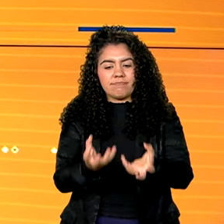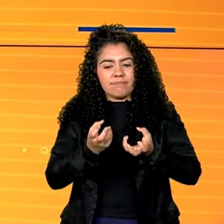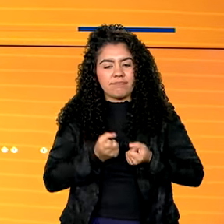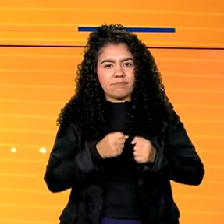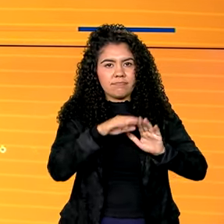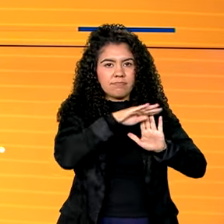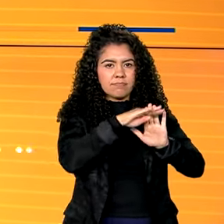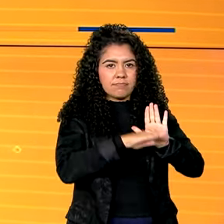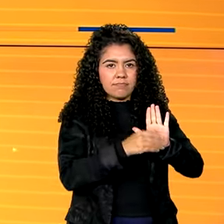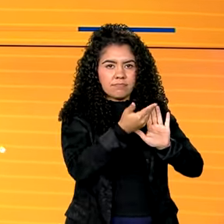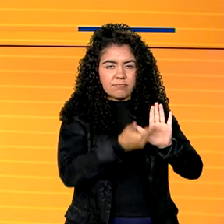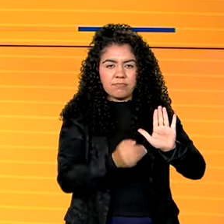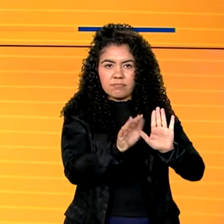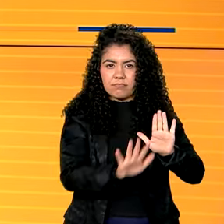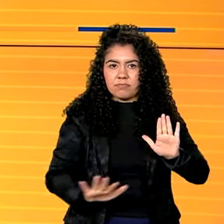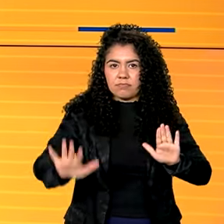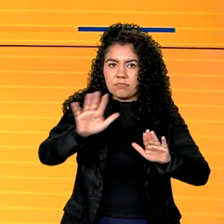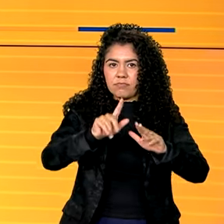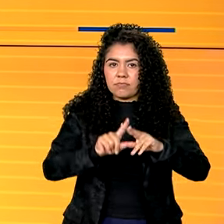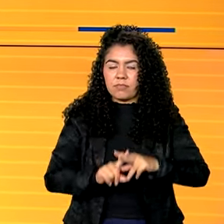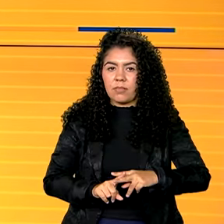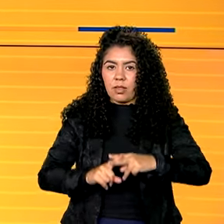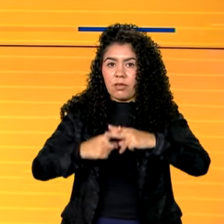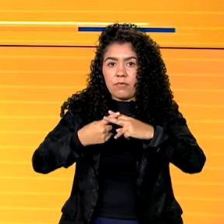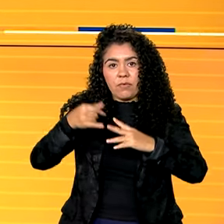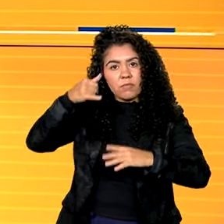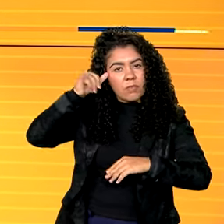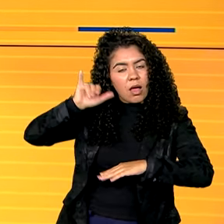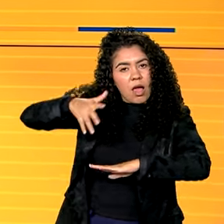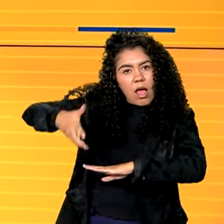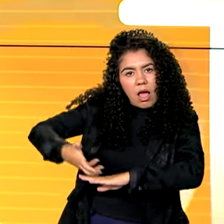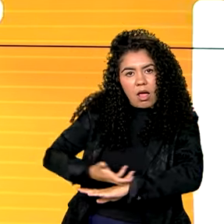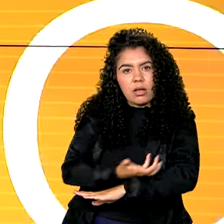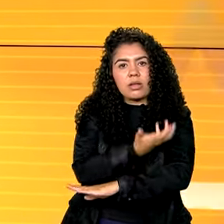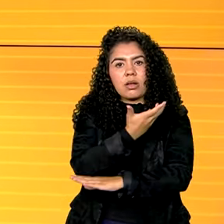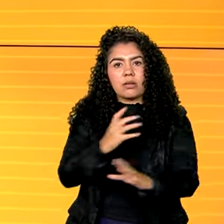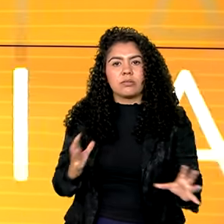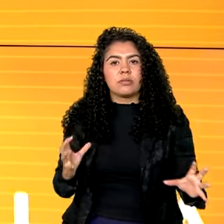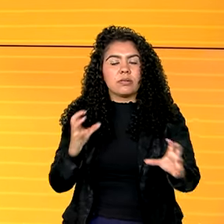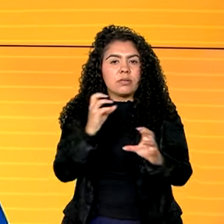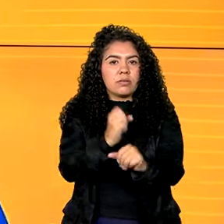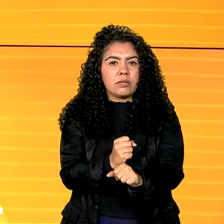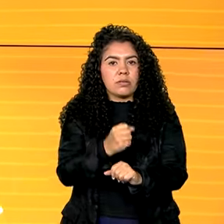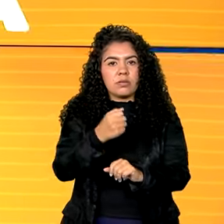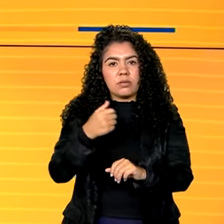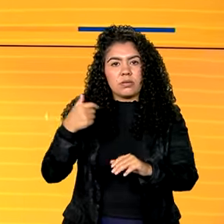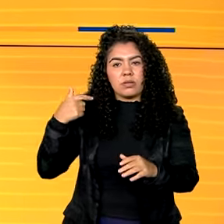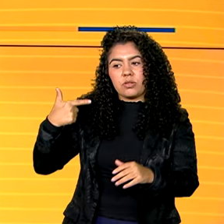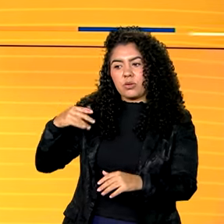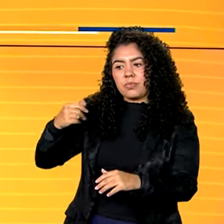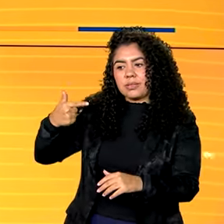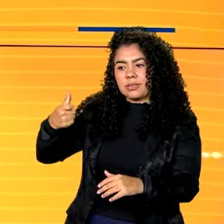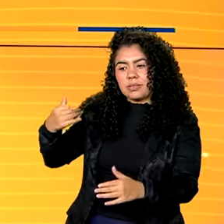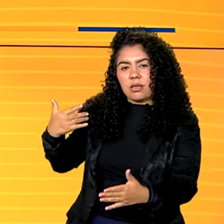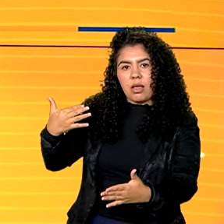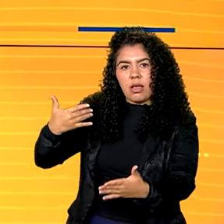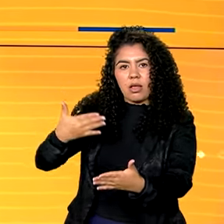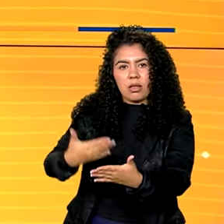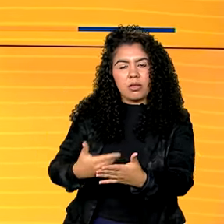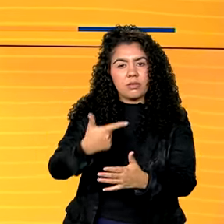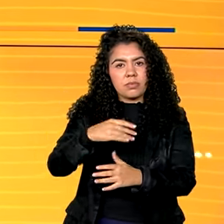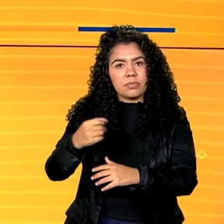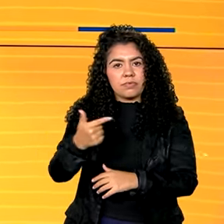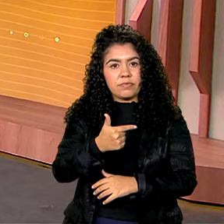marca é quase 60% superior à registrada em todo o período de 2016 a 2022.